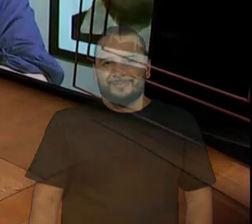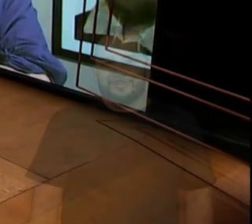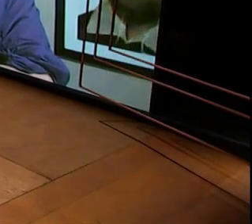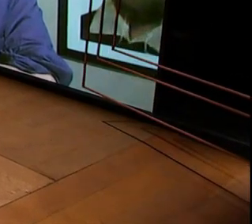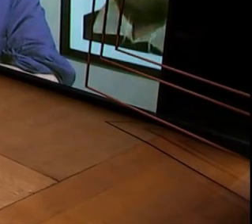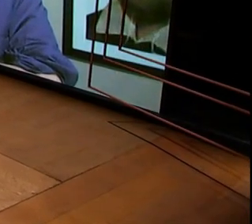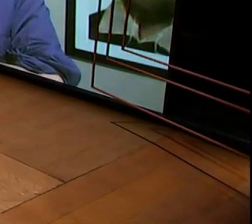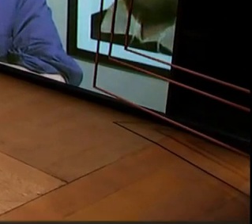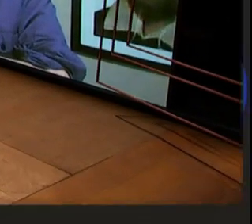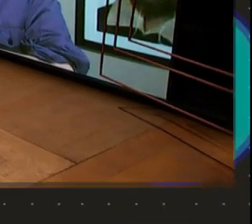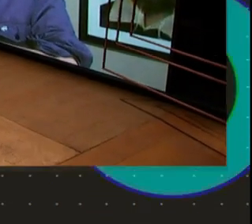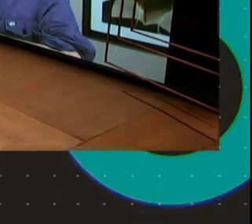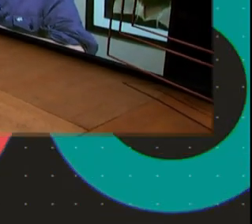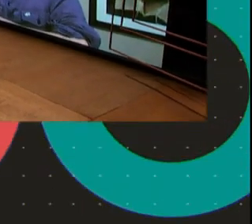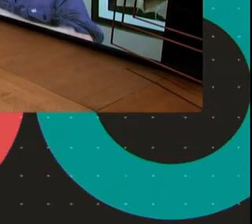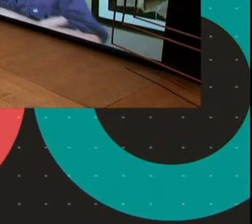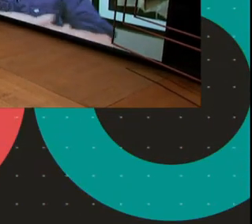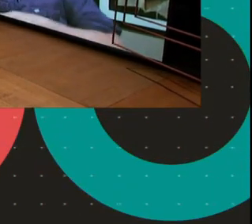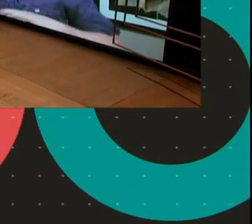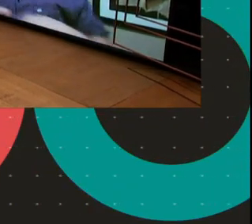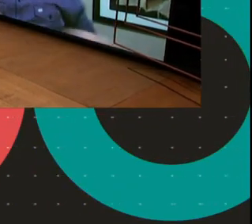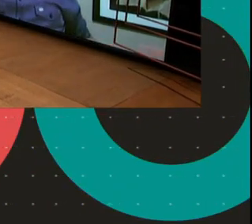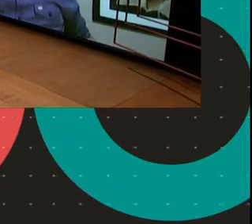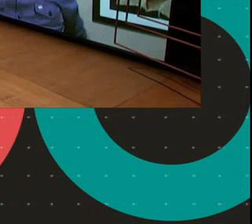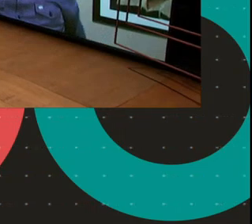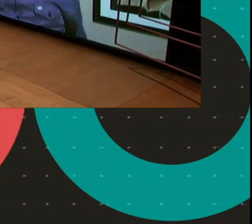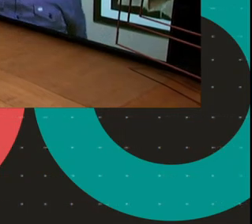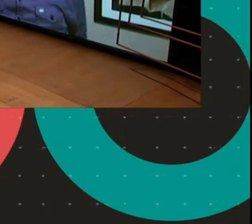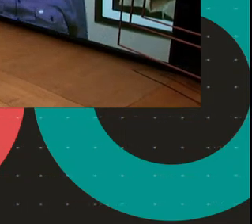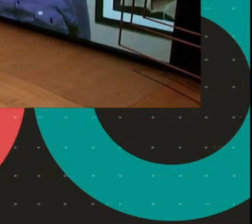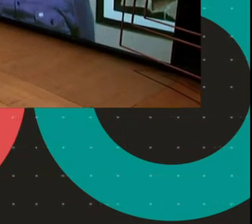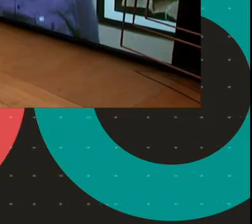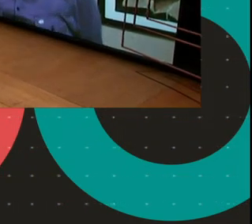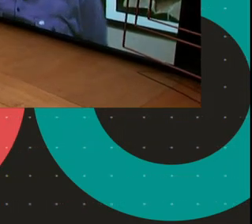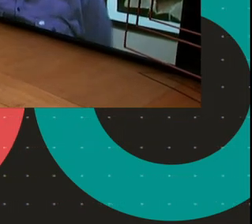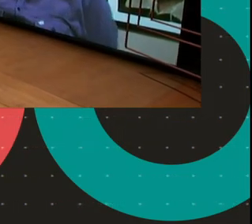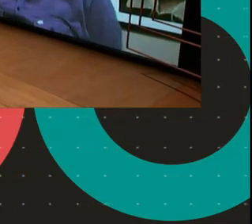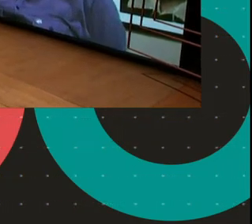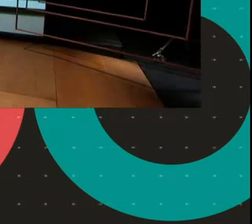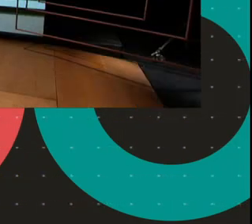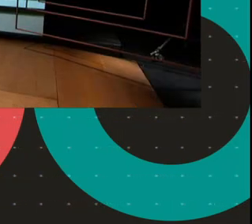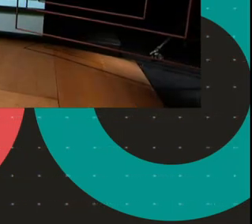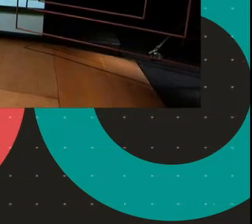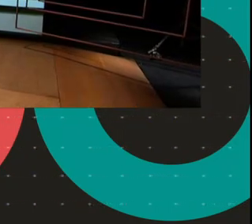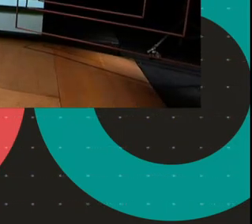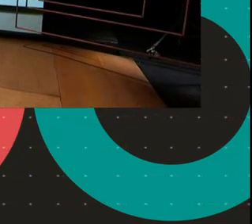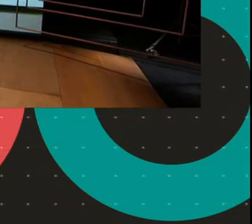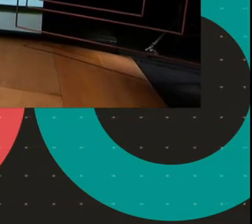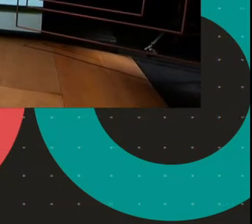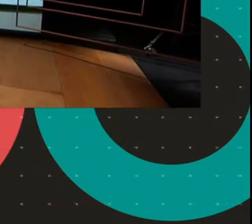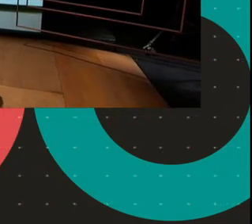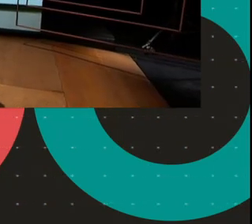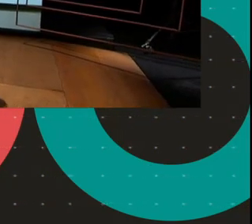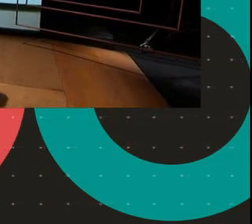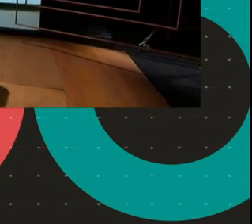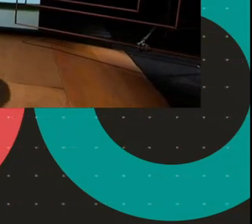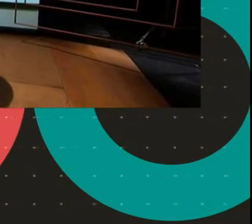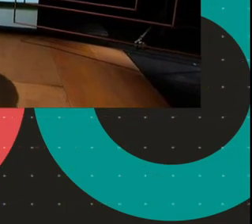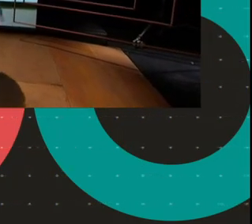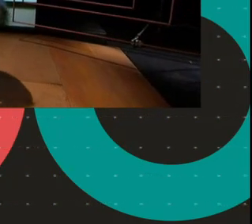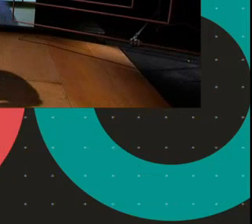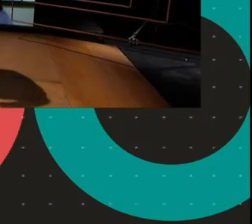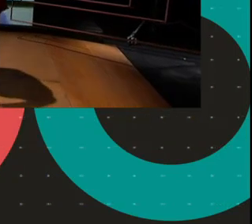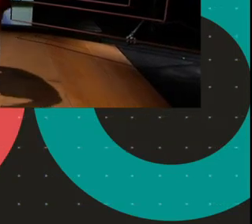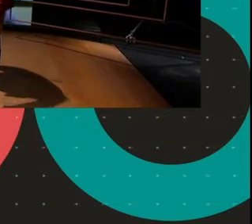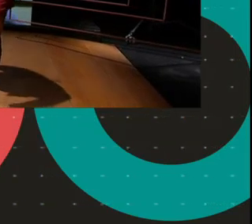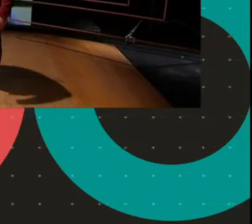Eva, obrigada, Celso. Muito obrigado, cara. Foi ótimo. Obrigado, obrigado mesmo. Vamos tirar uma foto aqui, peraí. Mais uma cara